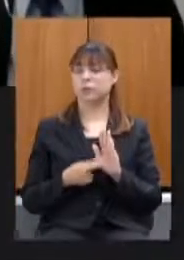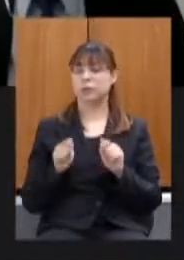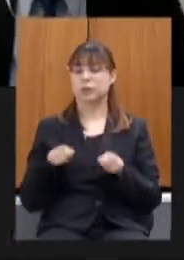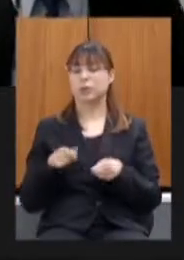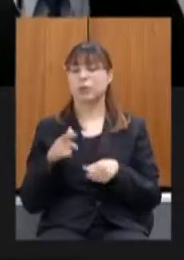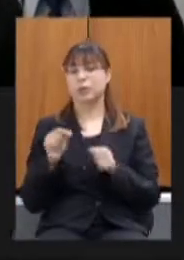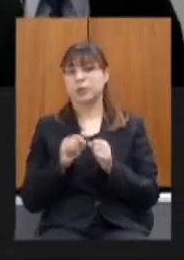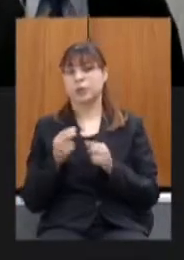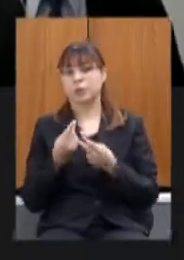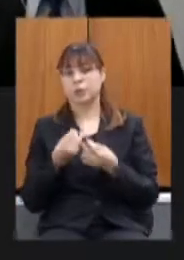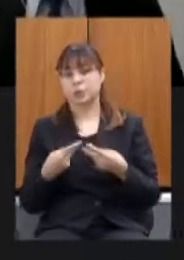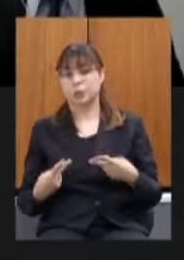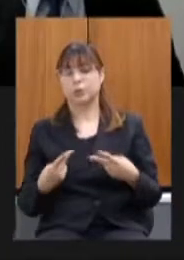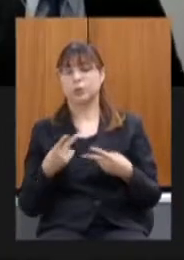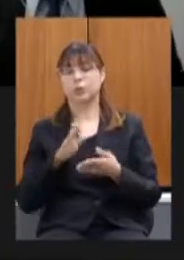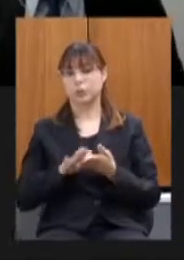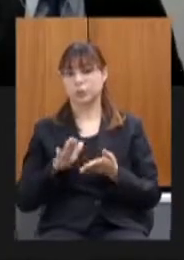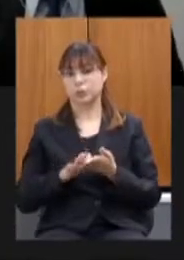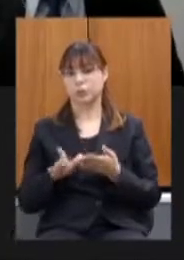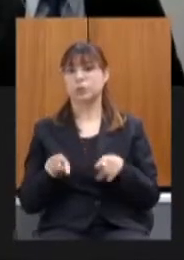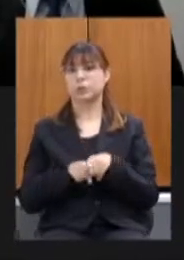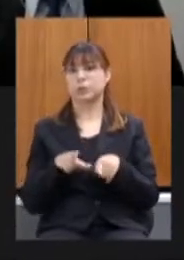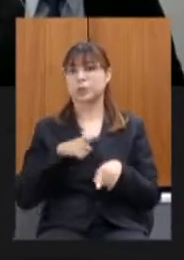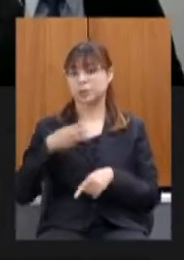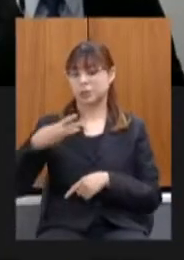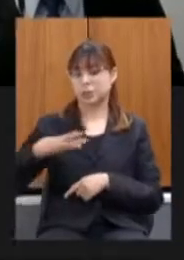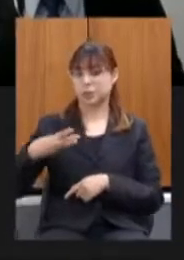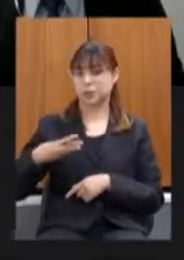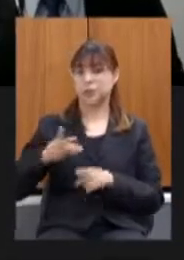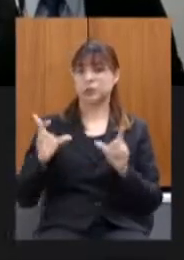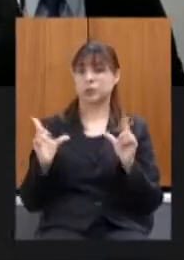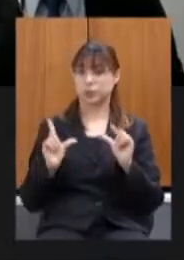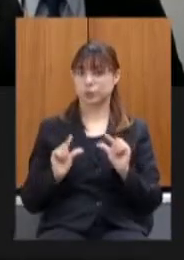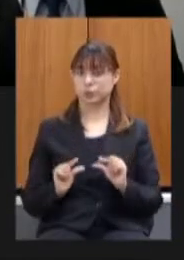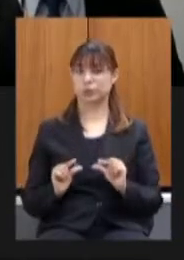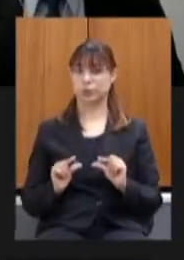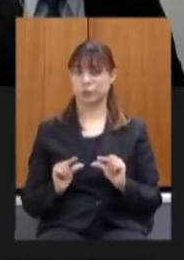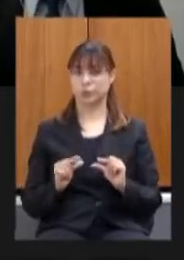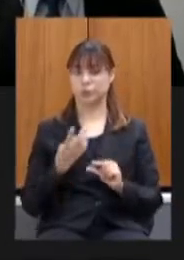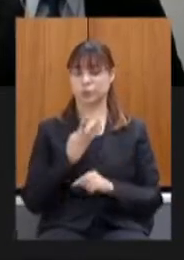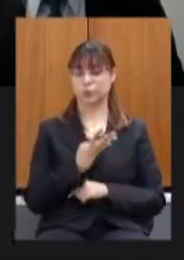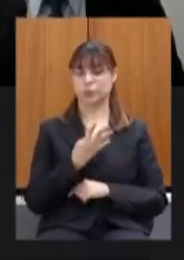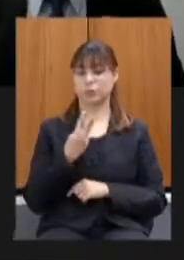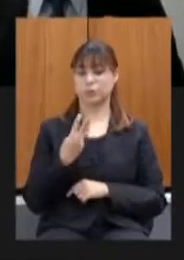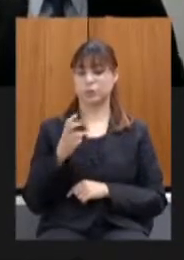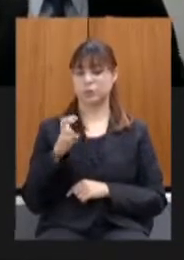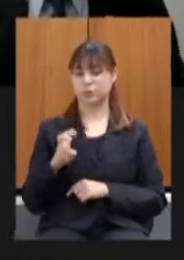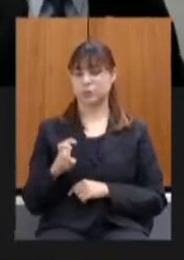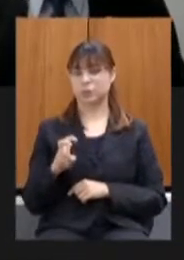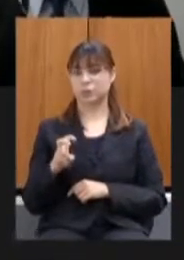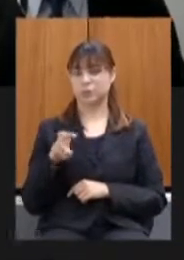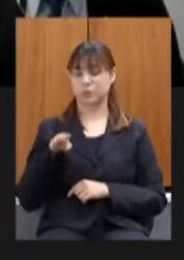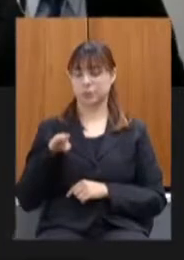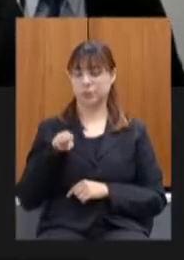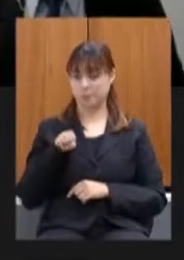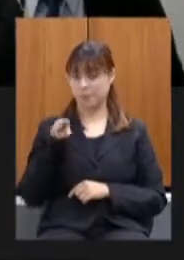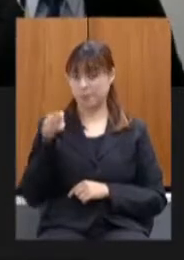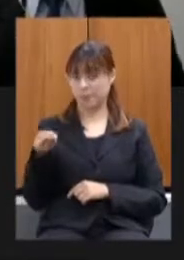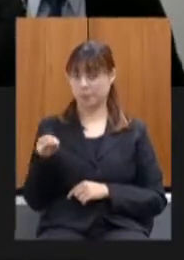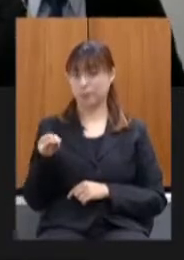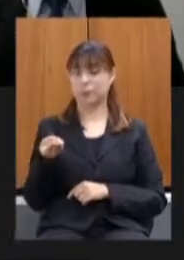dessa despesa também dentro dos terceirizados houve uma queda de 435 milhões para